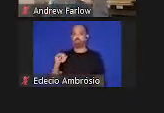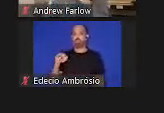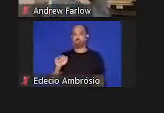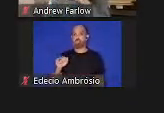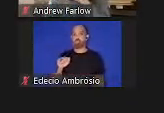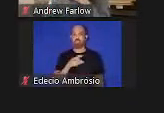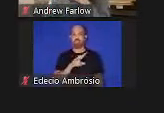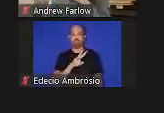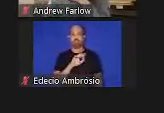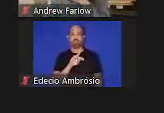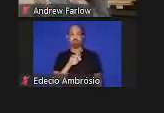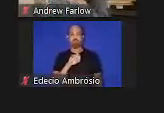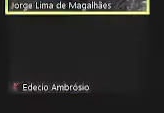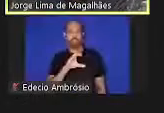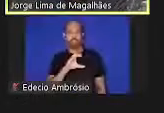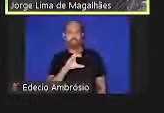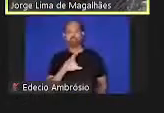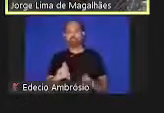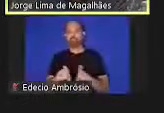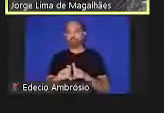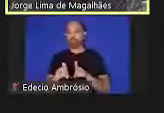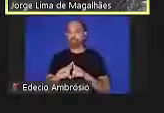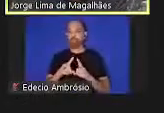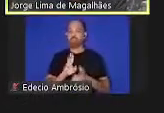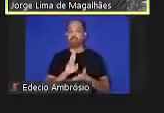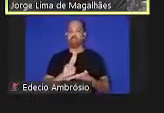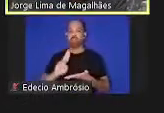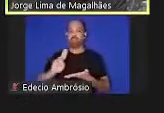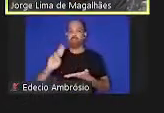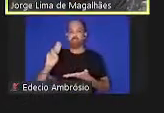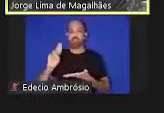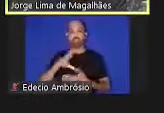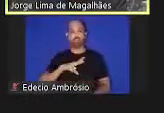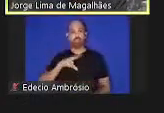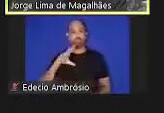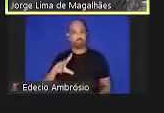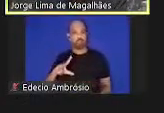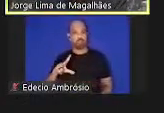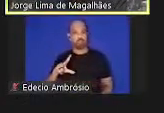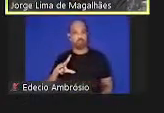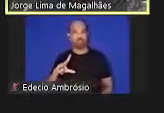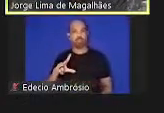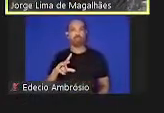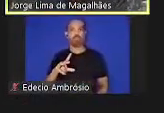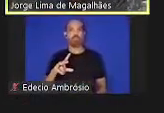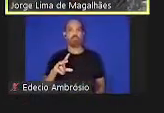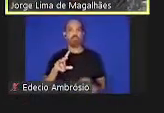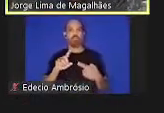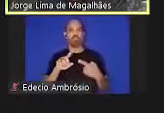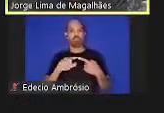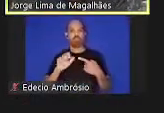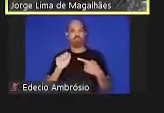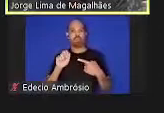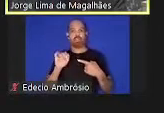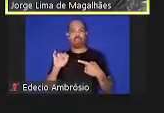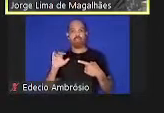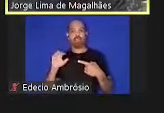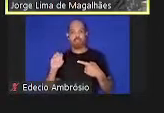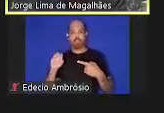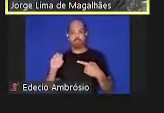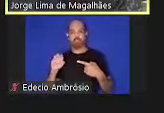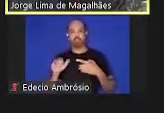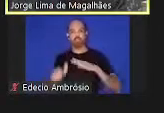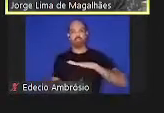-CGED, e bem como as universidades de Portugal, Universidade de Aver, na pessoa do vice-reitor